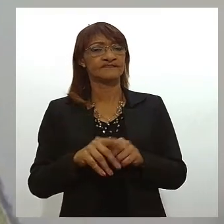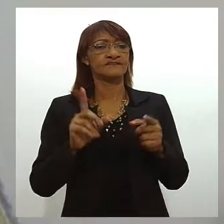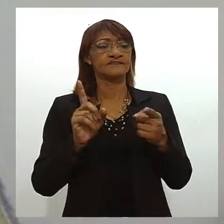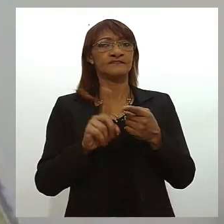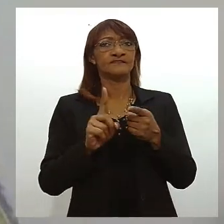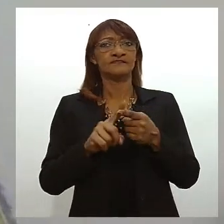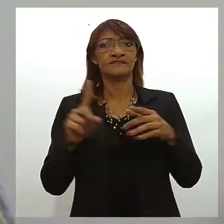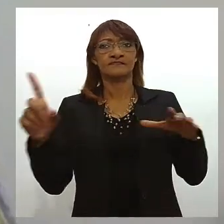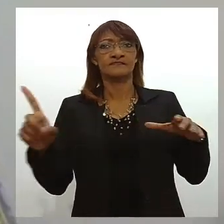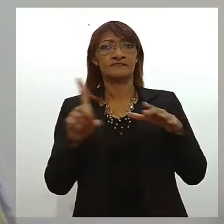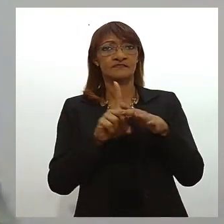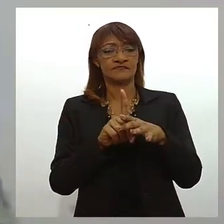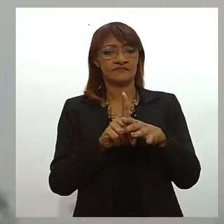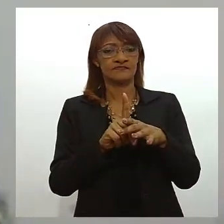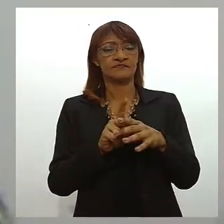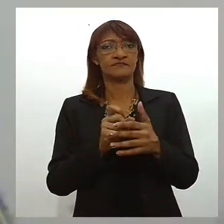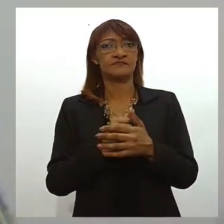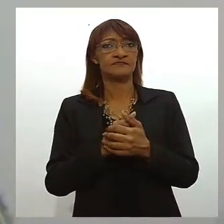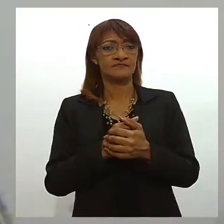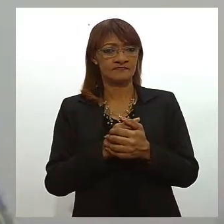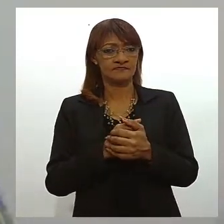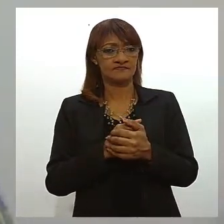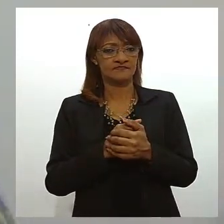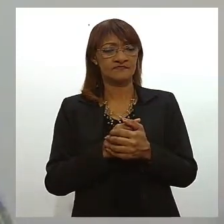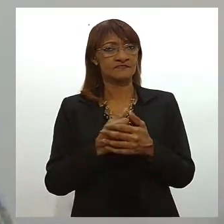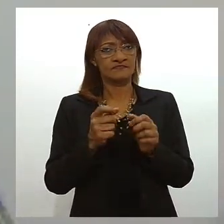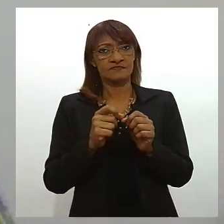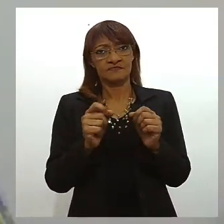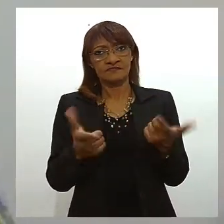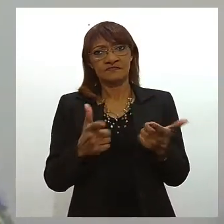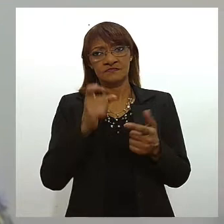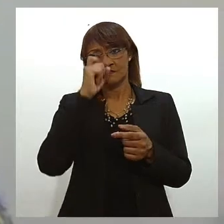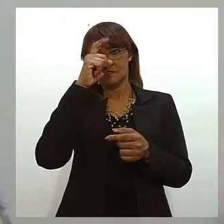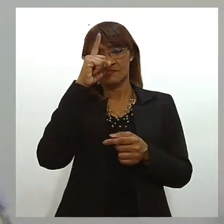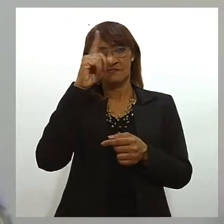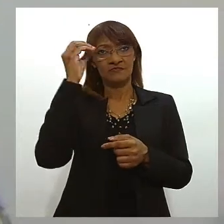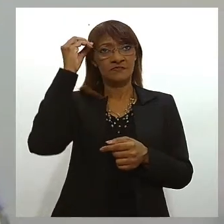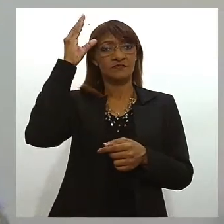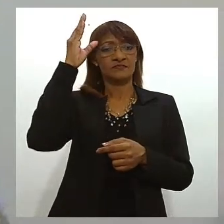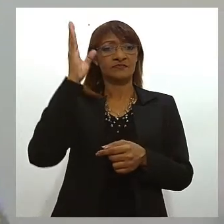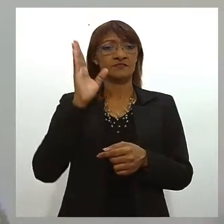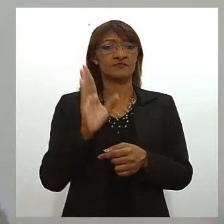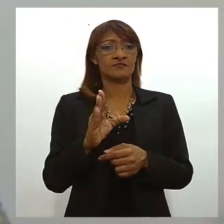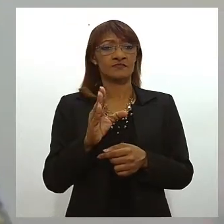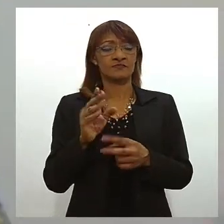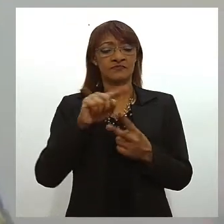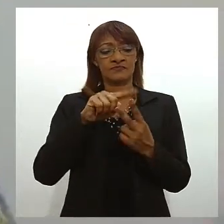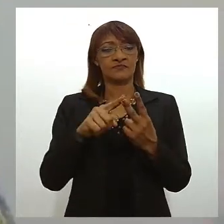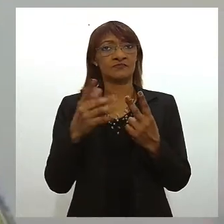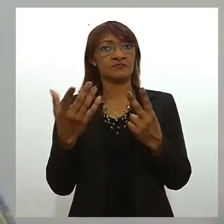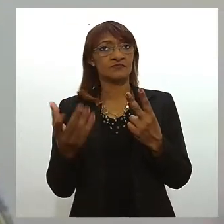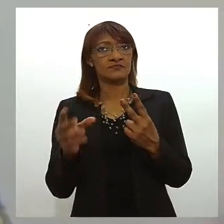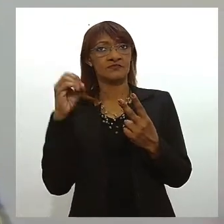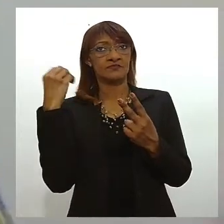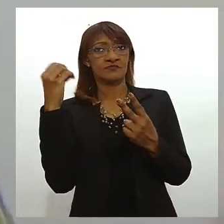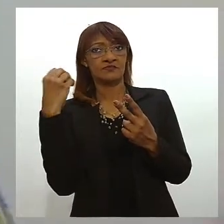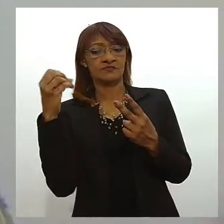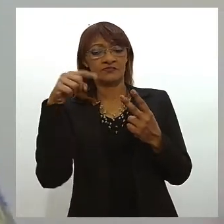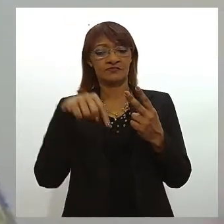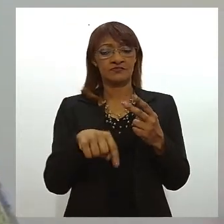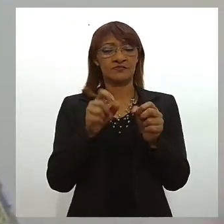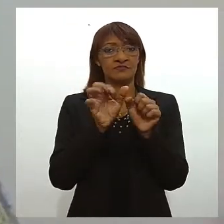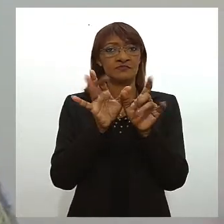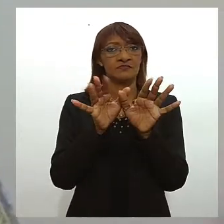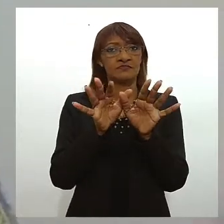conhecimento entre o hospital, vai ser um ponto do Hospital do Rio Grande do Sul, com o Hospital de Cirurgia. A gente vai ganhar muito em relação a